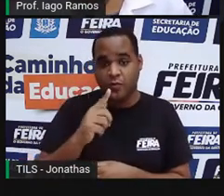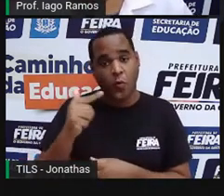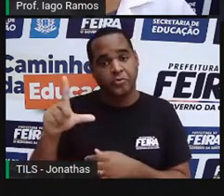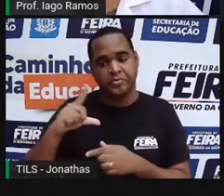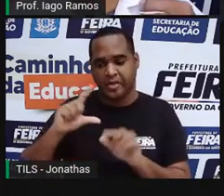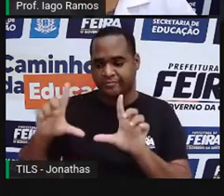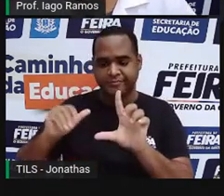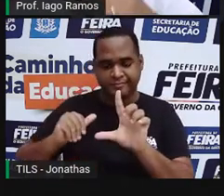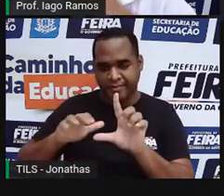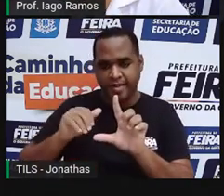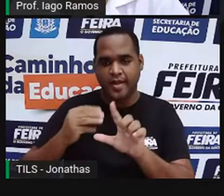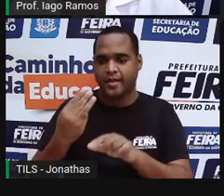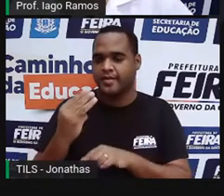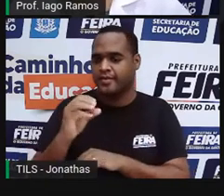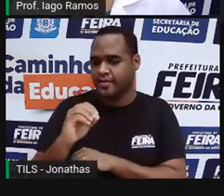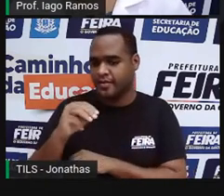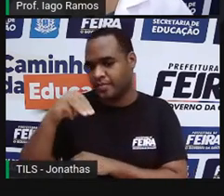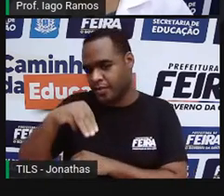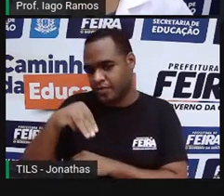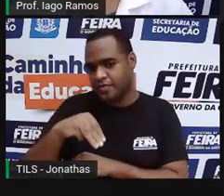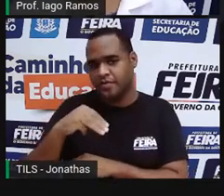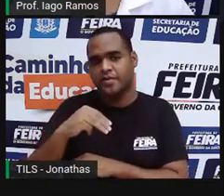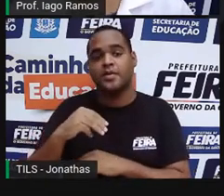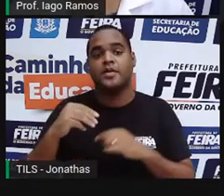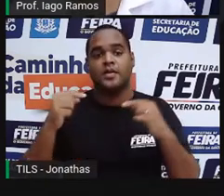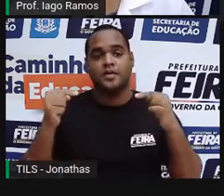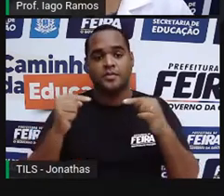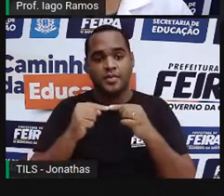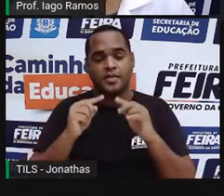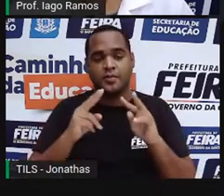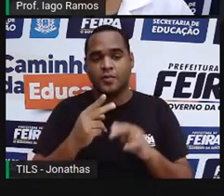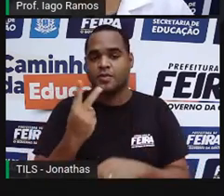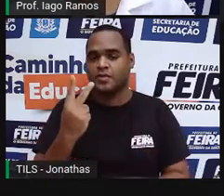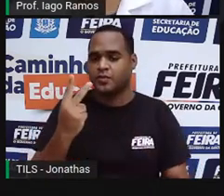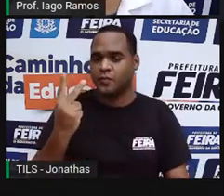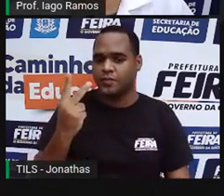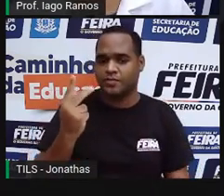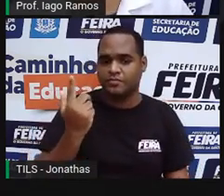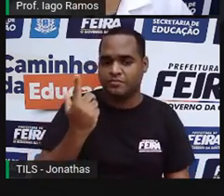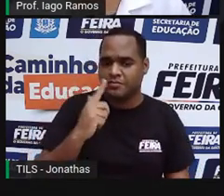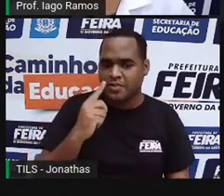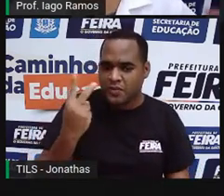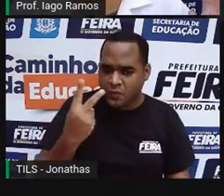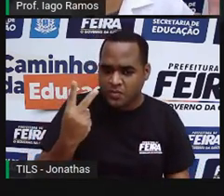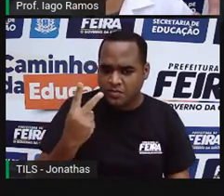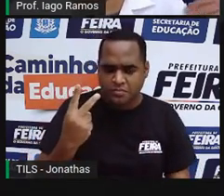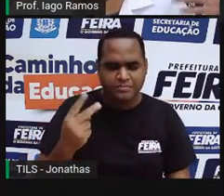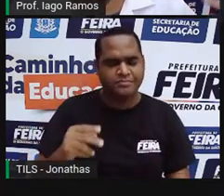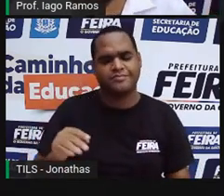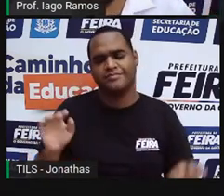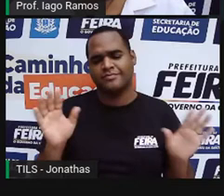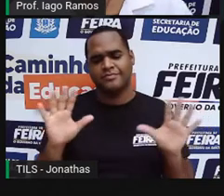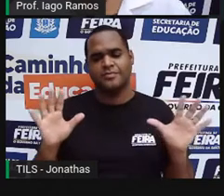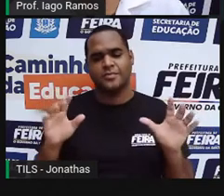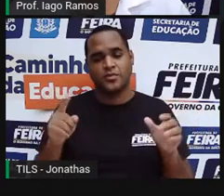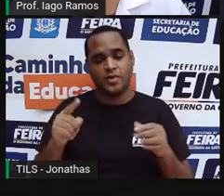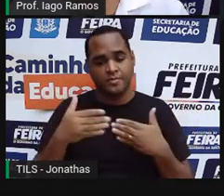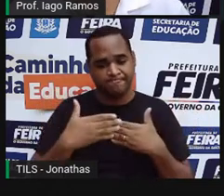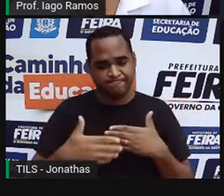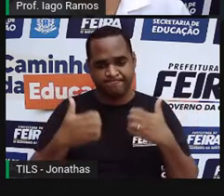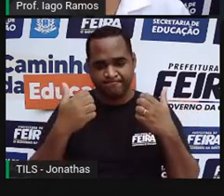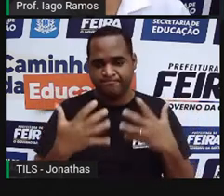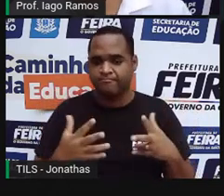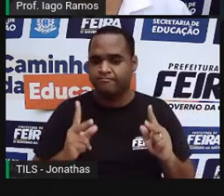marcado aos 30 minutos do segundo tempo. Então, vamos seguindo,